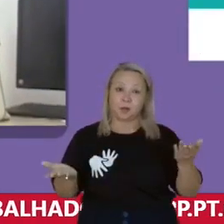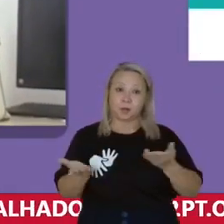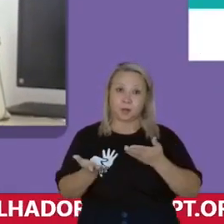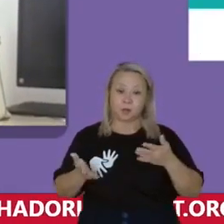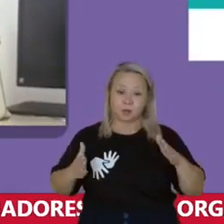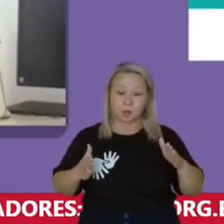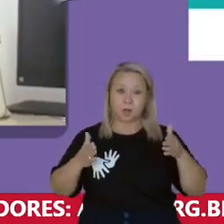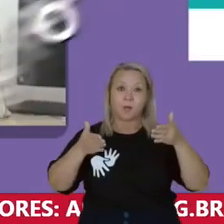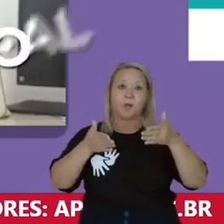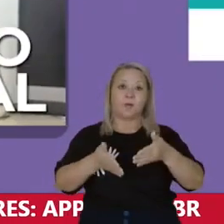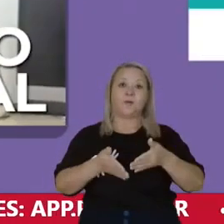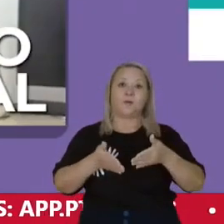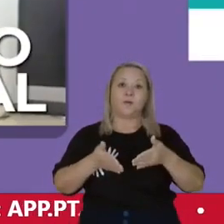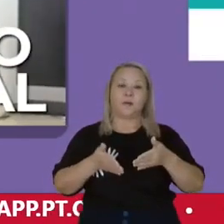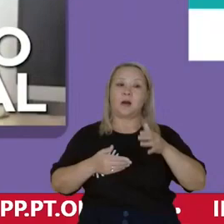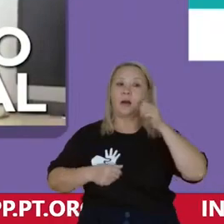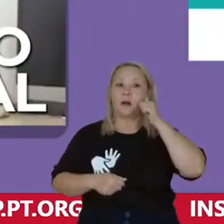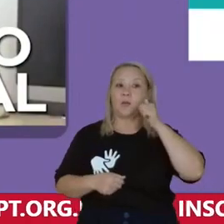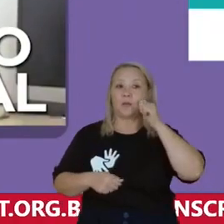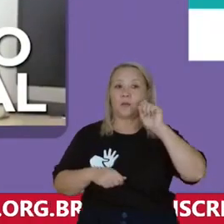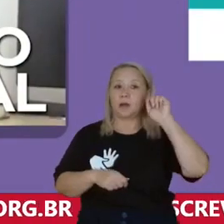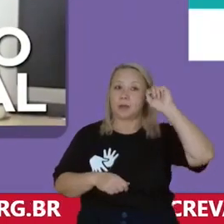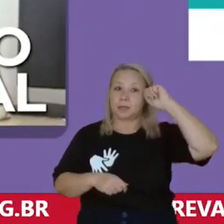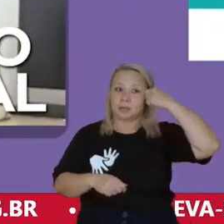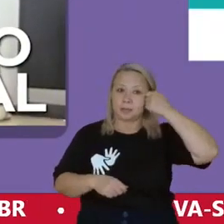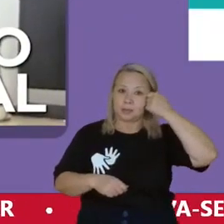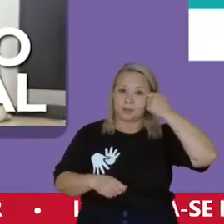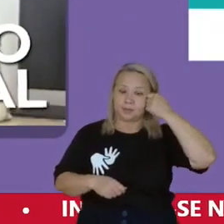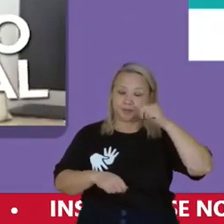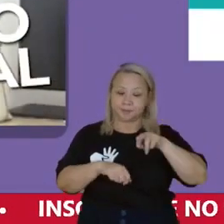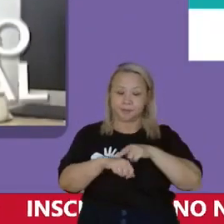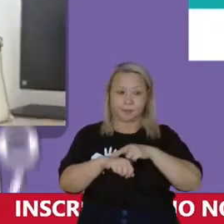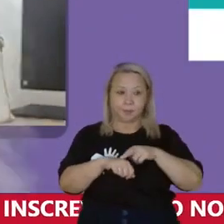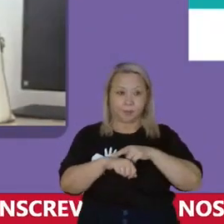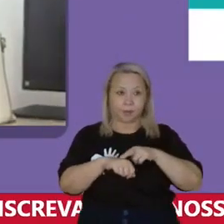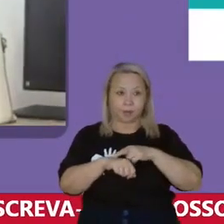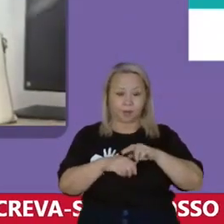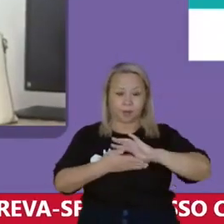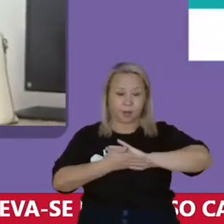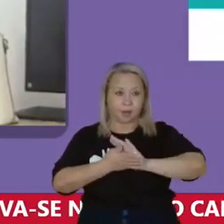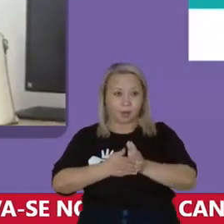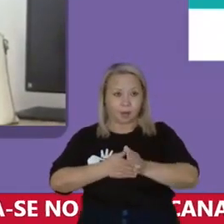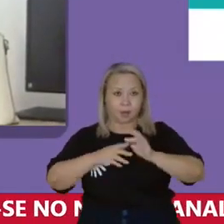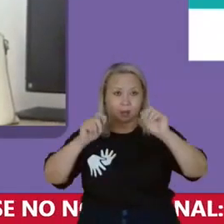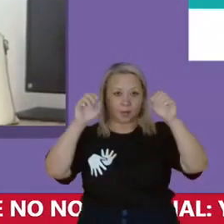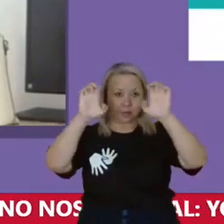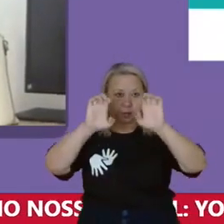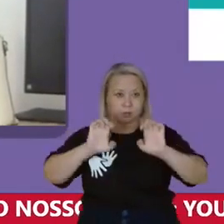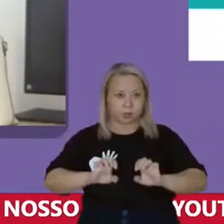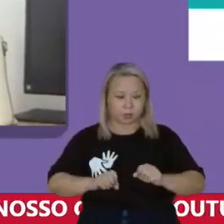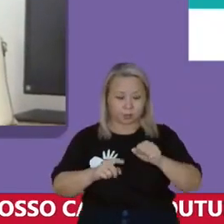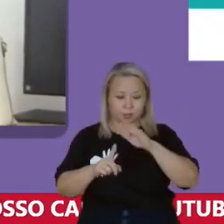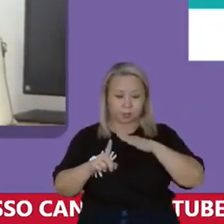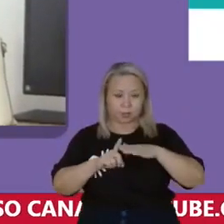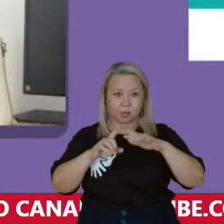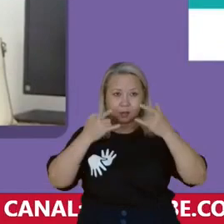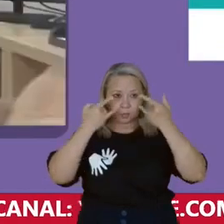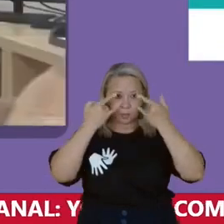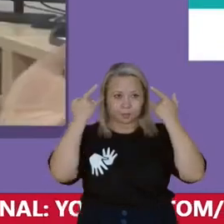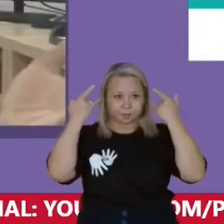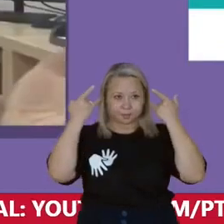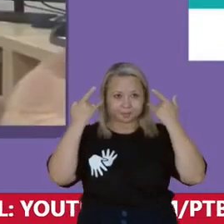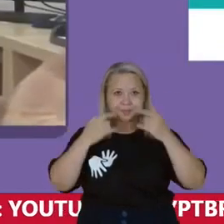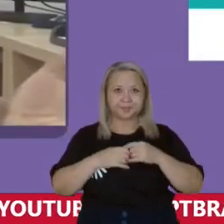enfocar mulheres negras E o racismo estrutural na sociedade capitalista